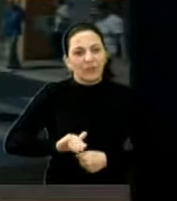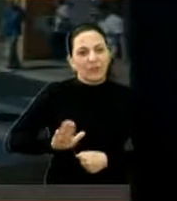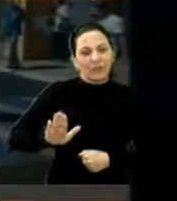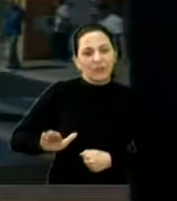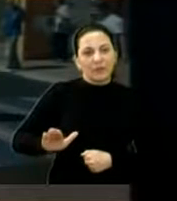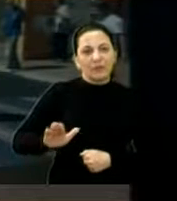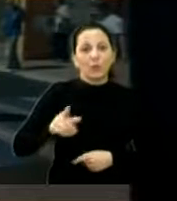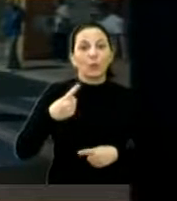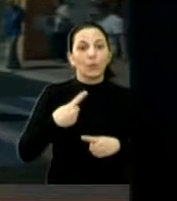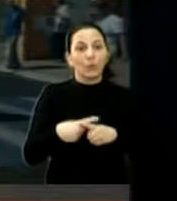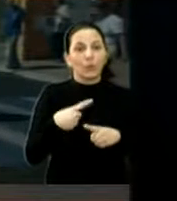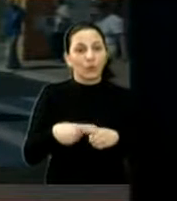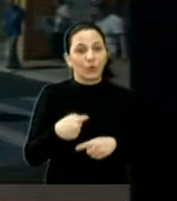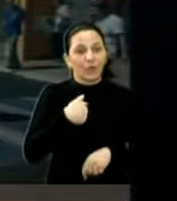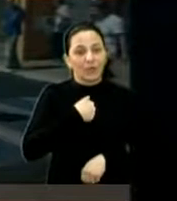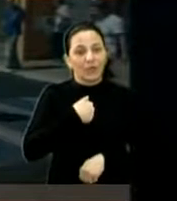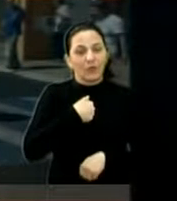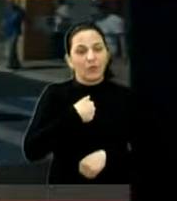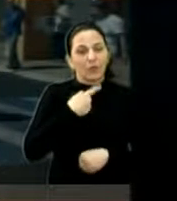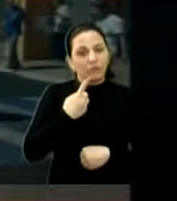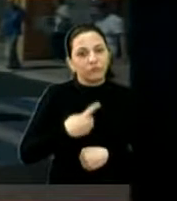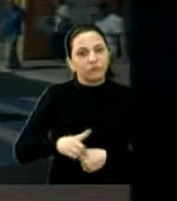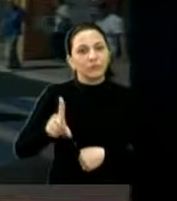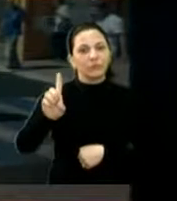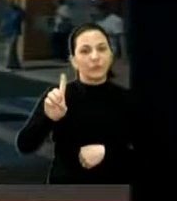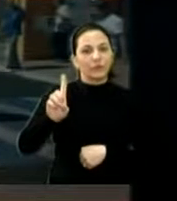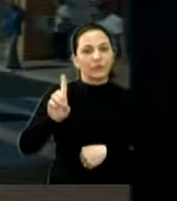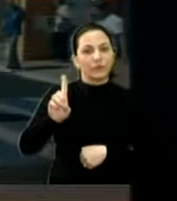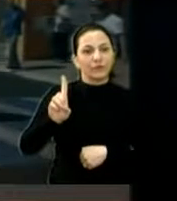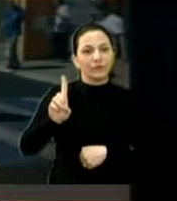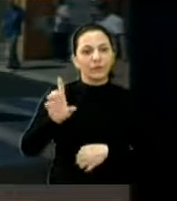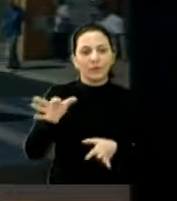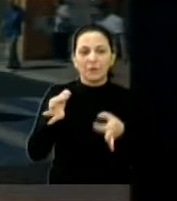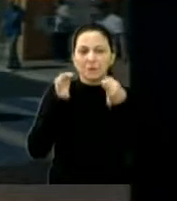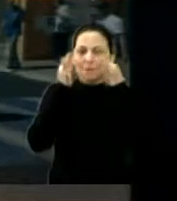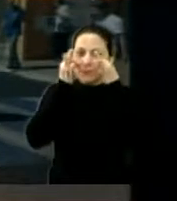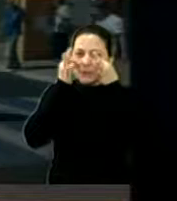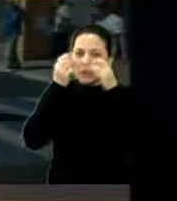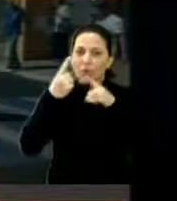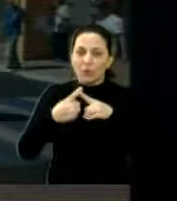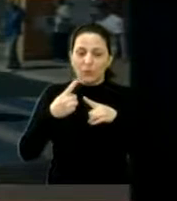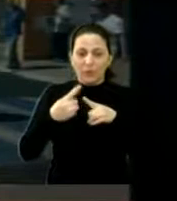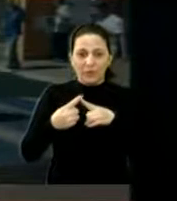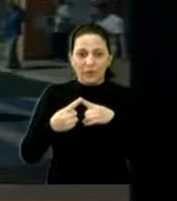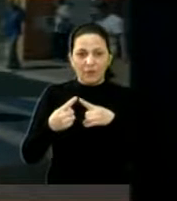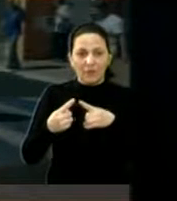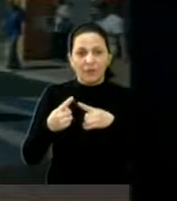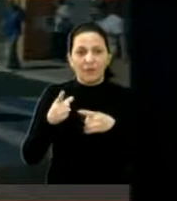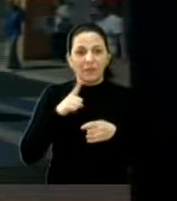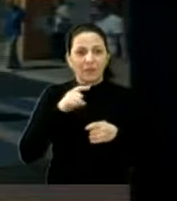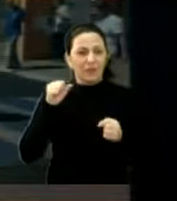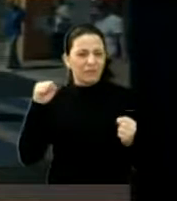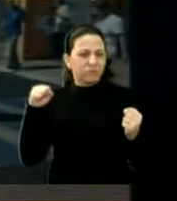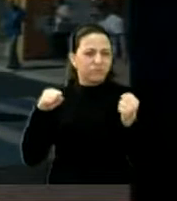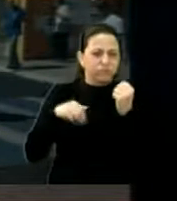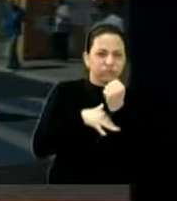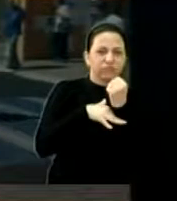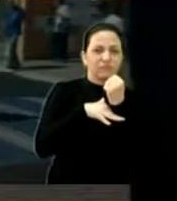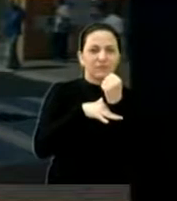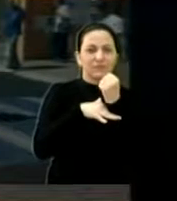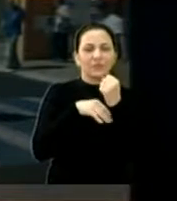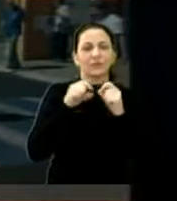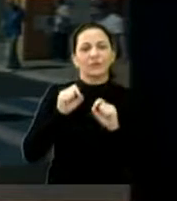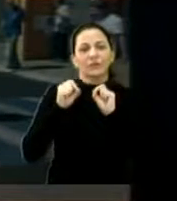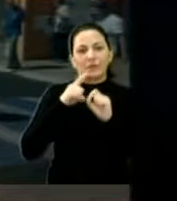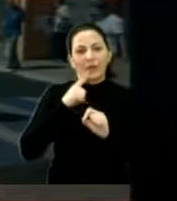Por que eu fiz essa observação? Porque ali ia correr um acidente ainda. Aí eu